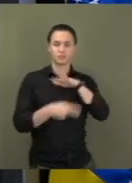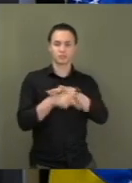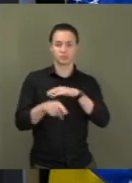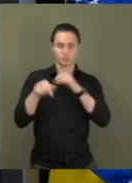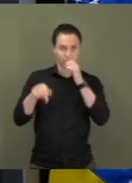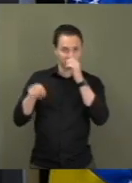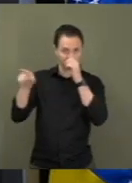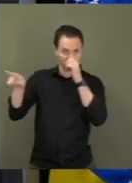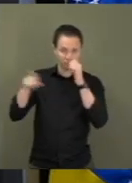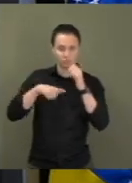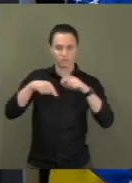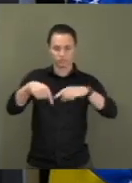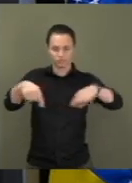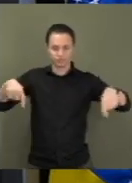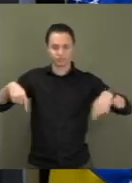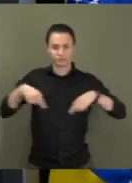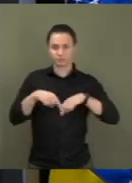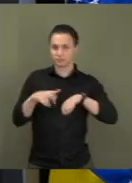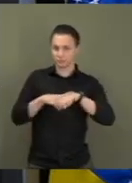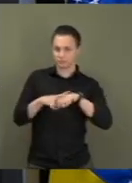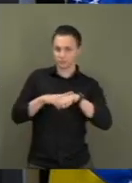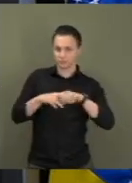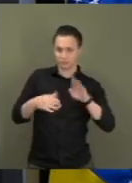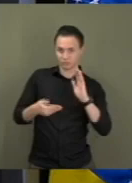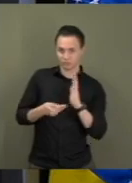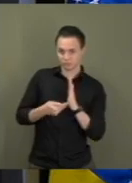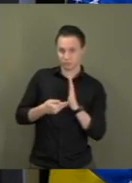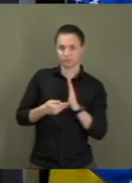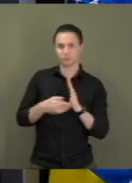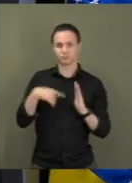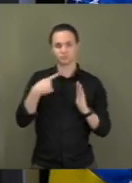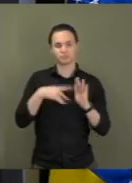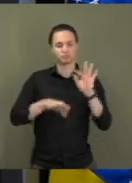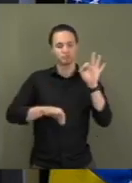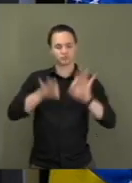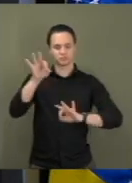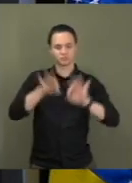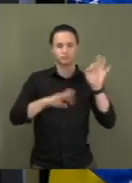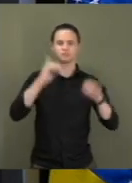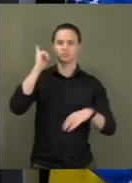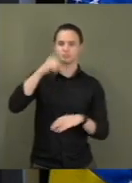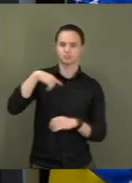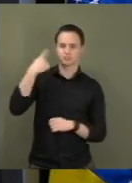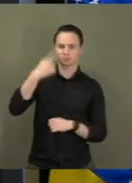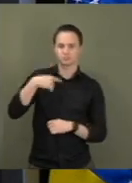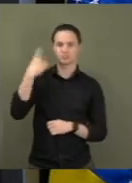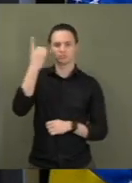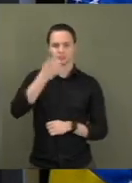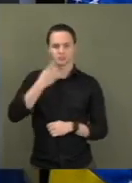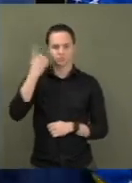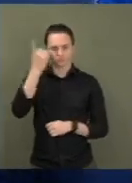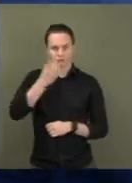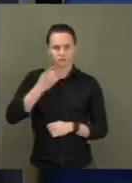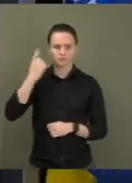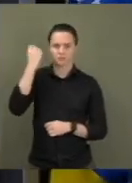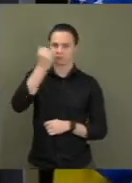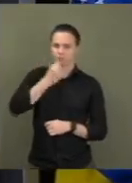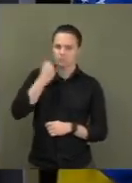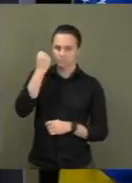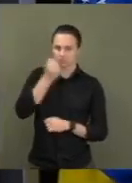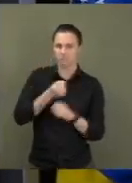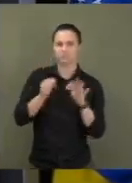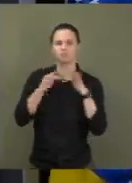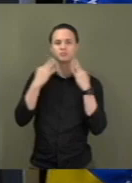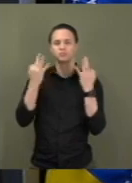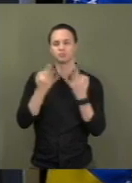Salão Verde da Câmara, reunindo deputados, senadores, advogados, familiares. E a